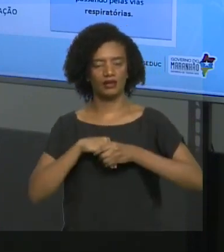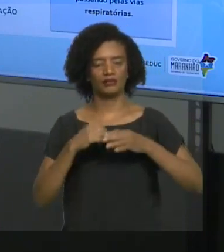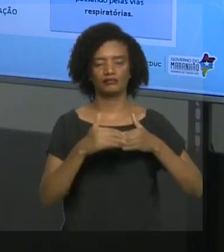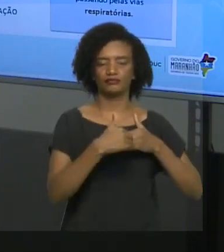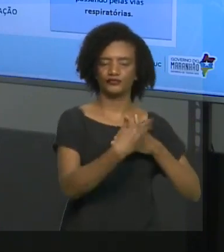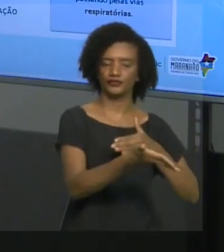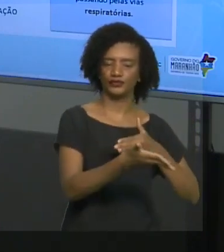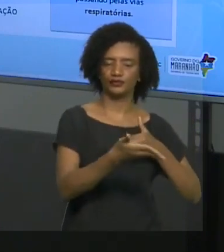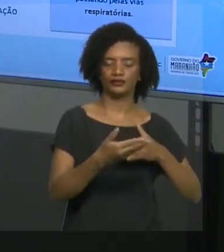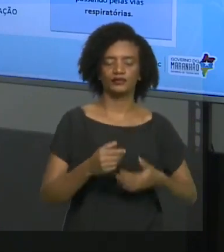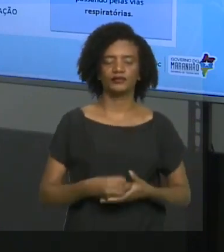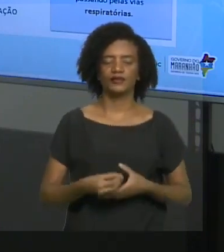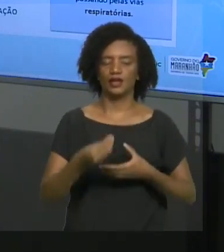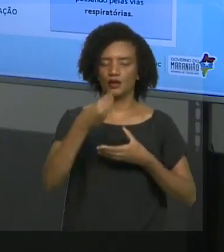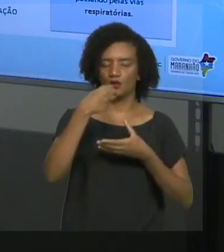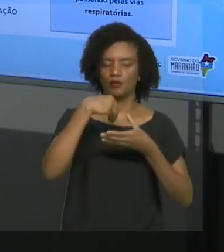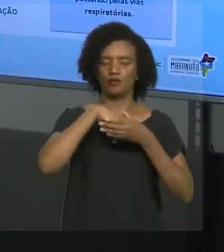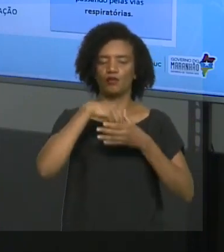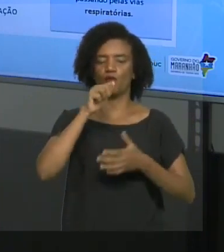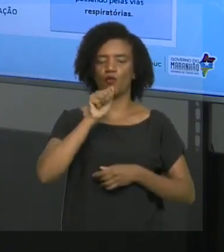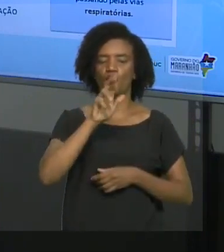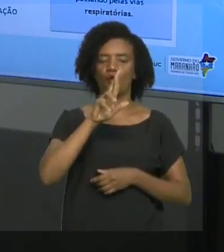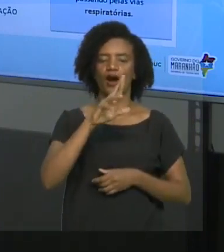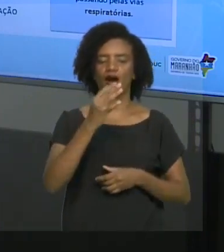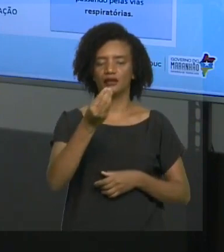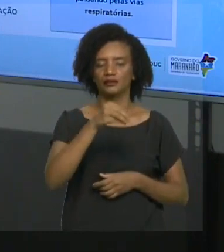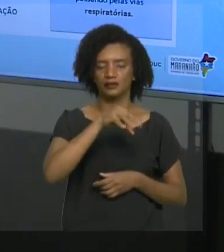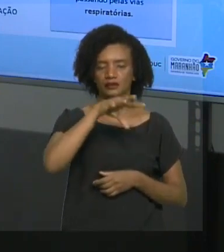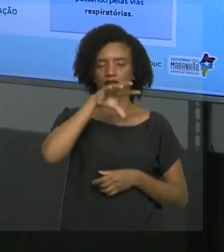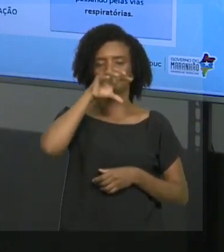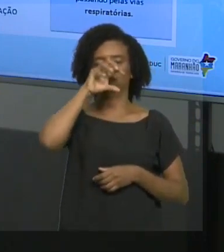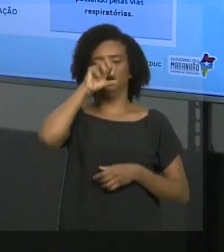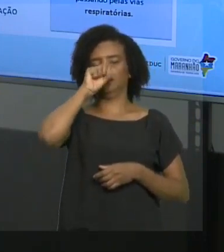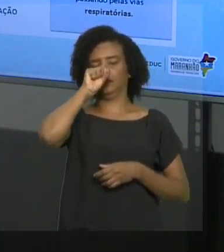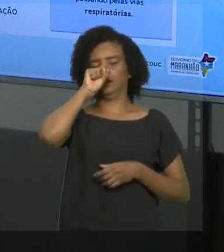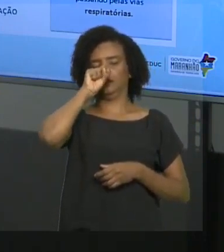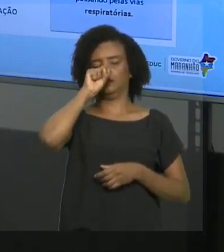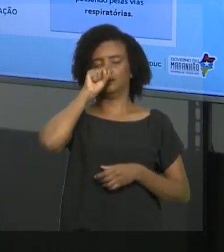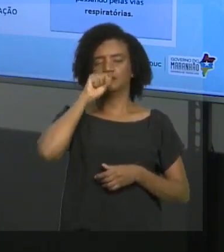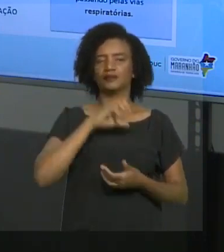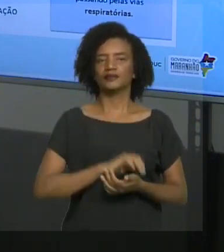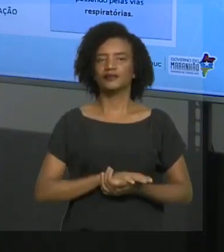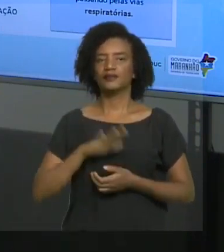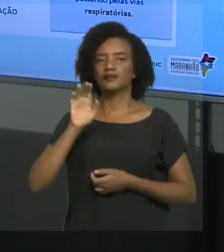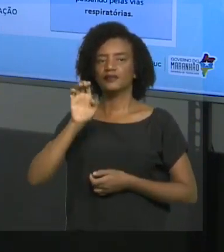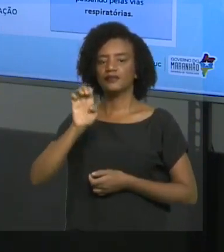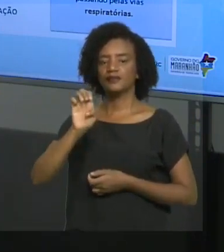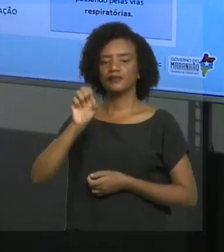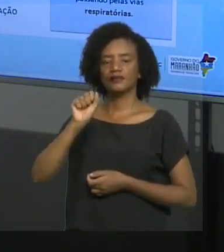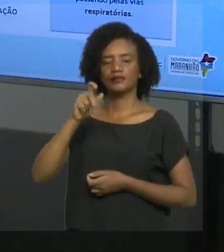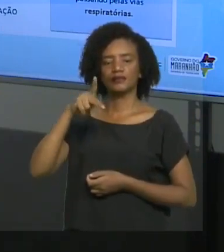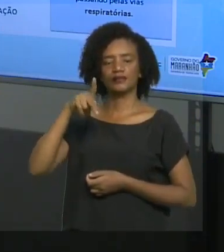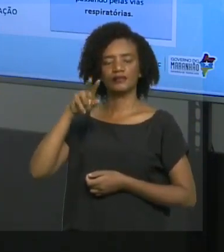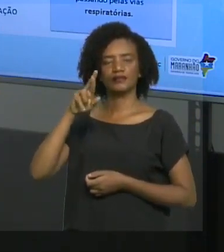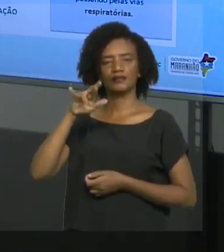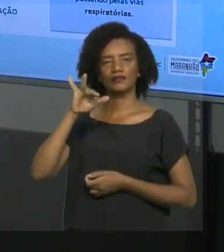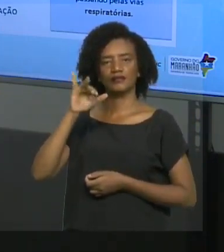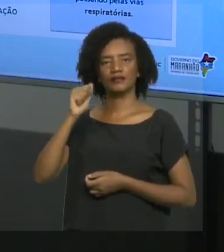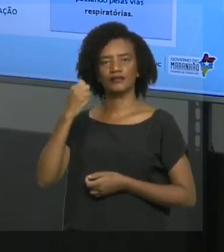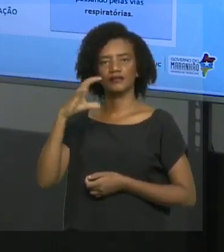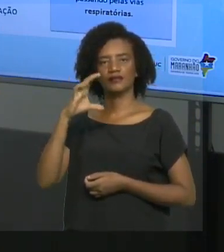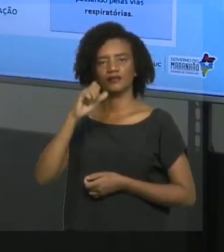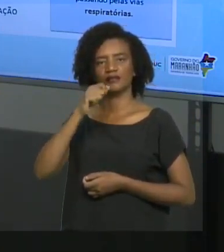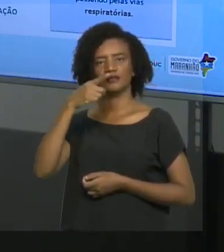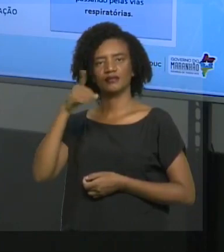Já na expiração, que é a retirada do ar, vai ocorrer o contrário do que ocorre na